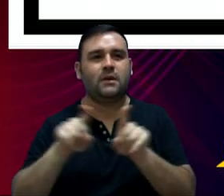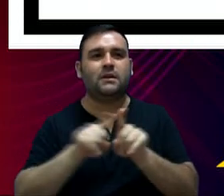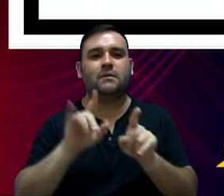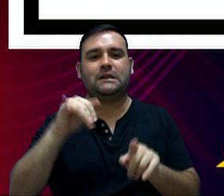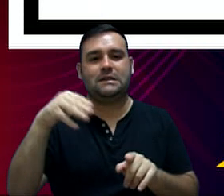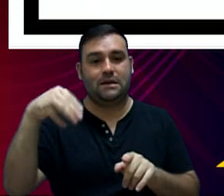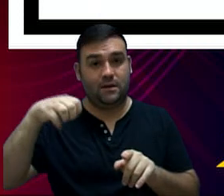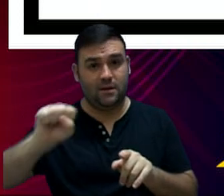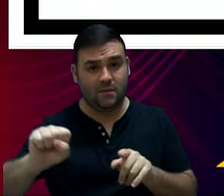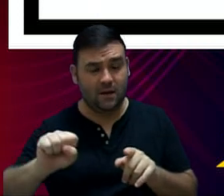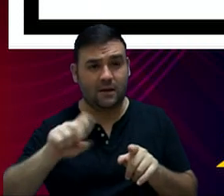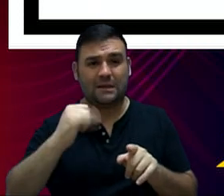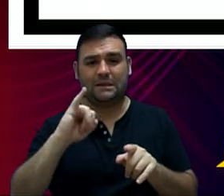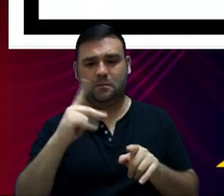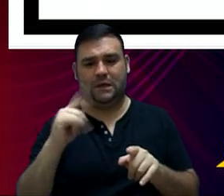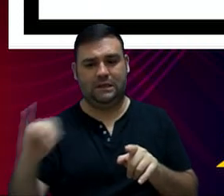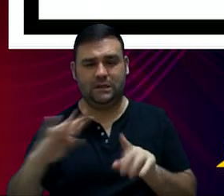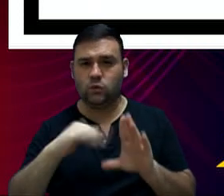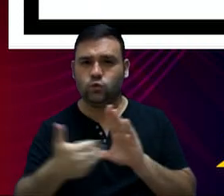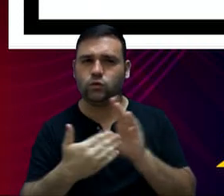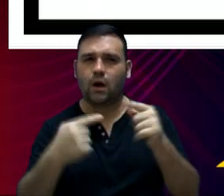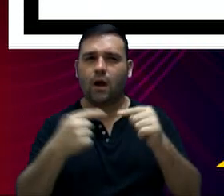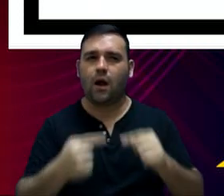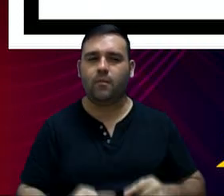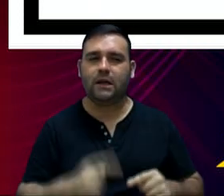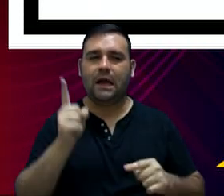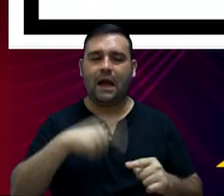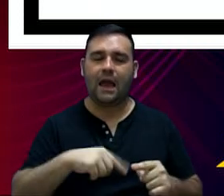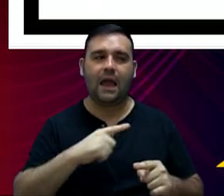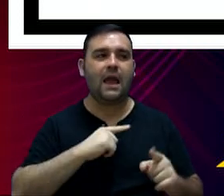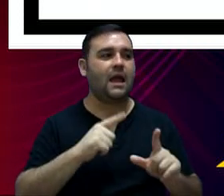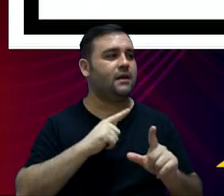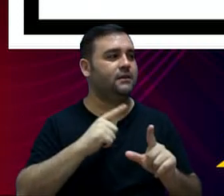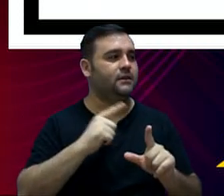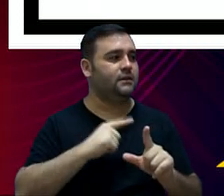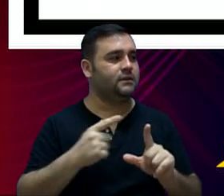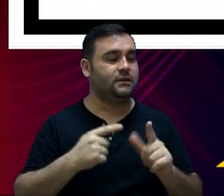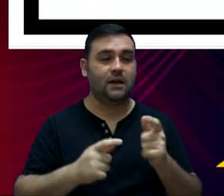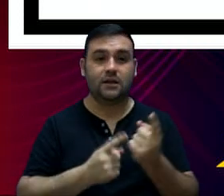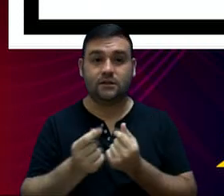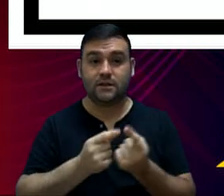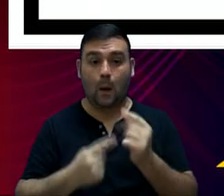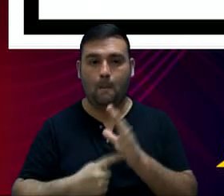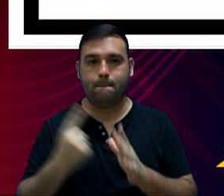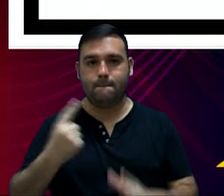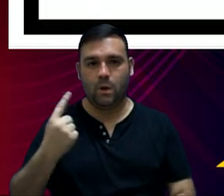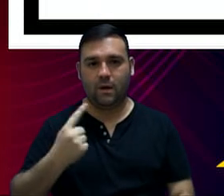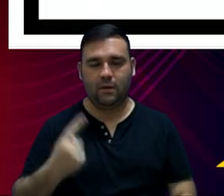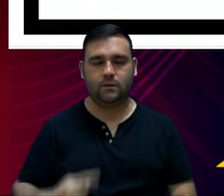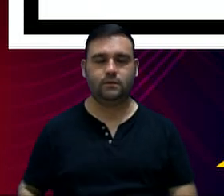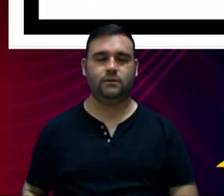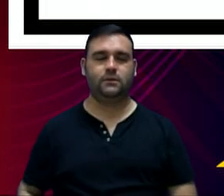ICMS, do IPI, elas são consideradas, então, receitas primárias.